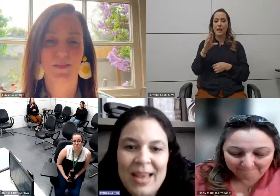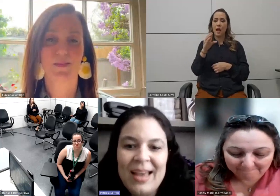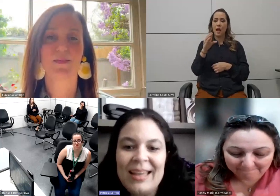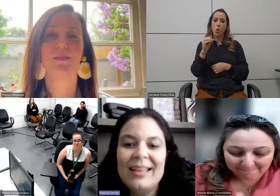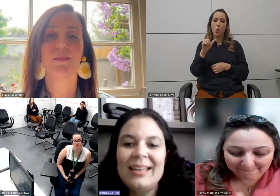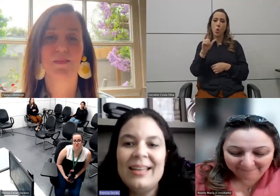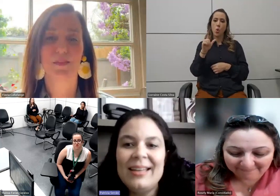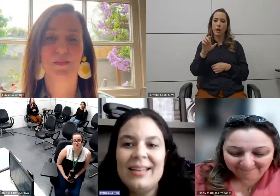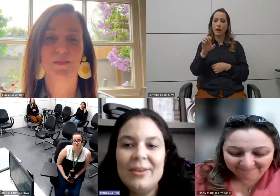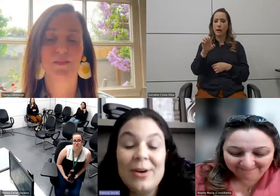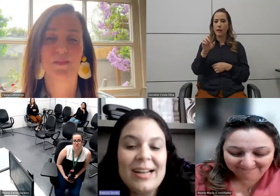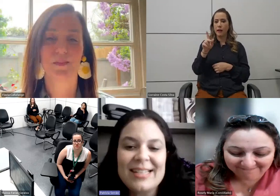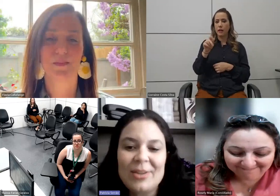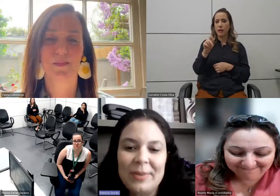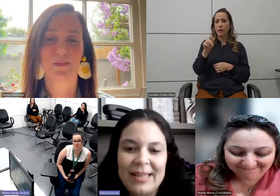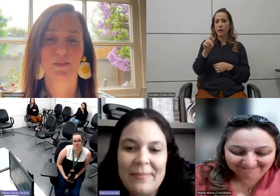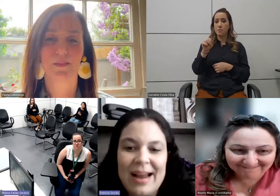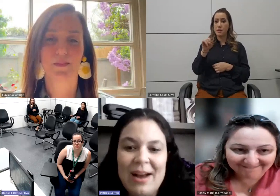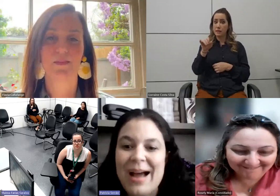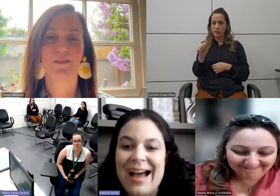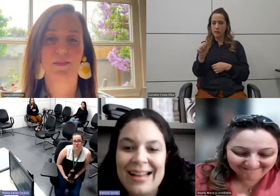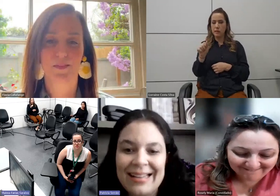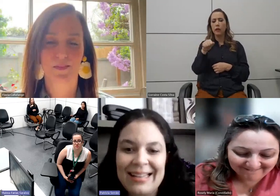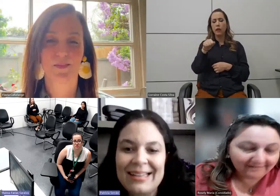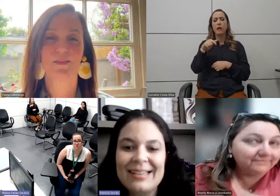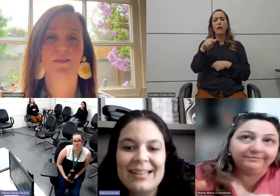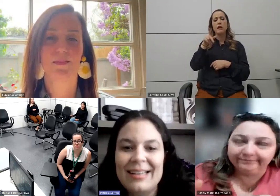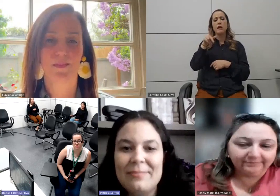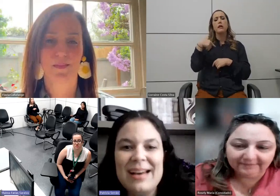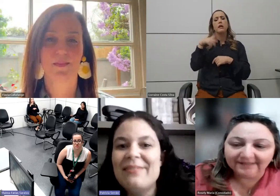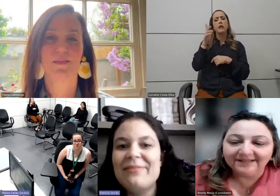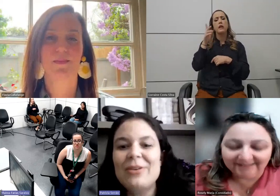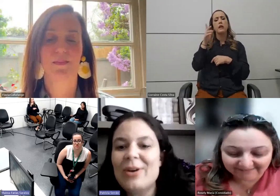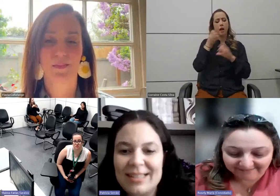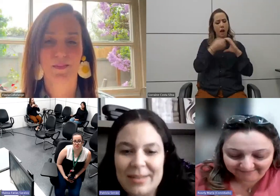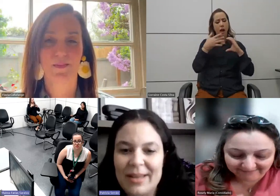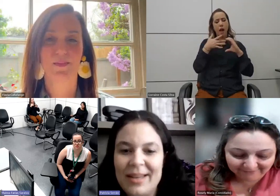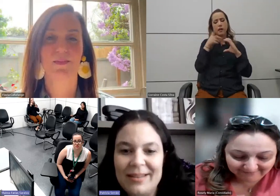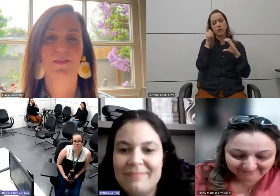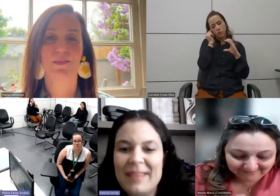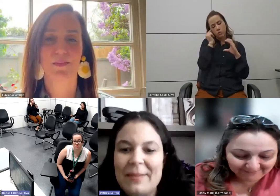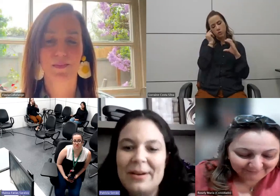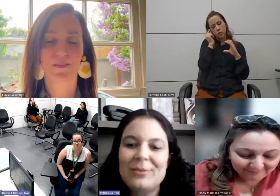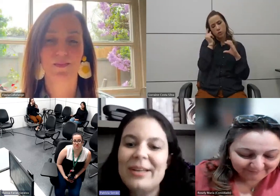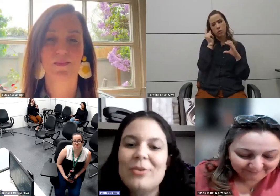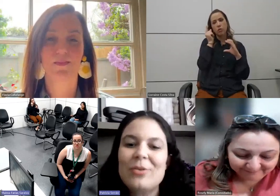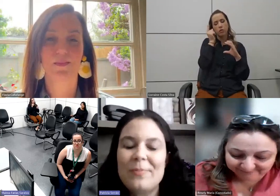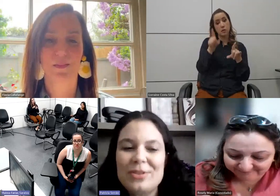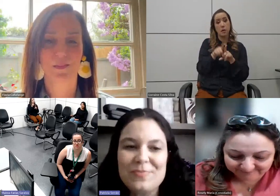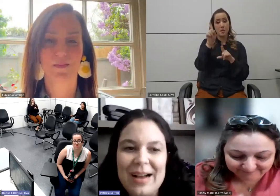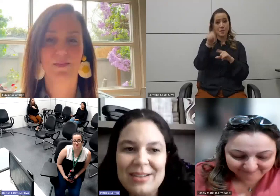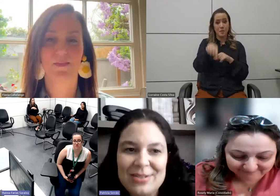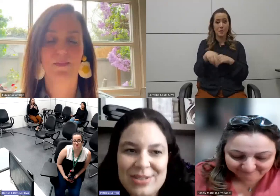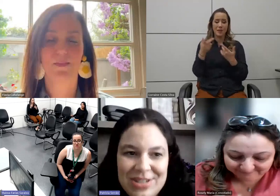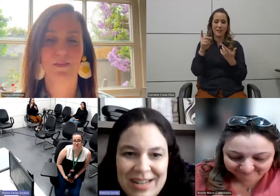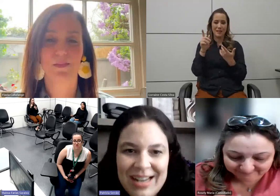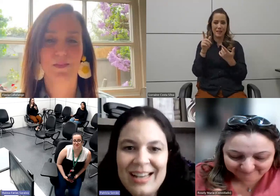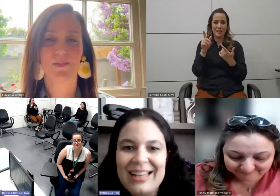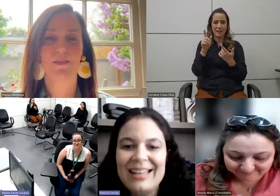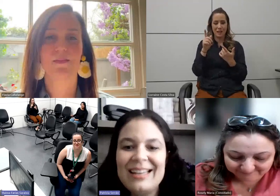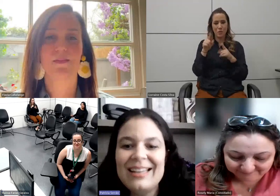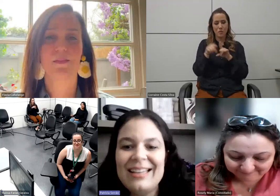Janeiro e organizado pela Ana Braga, uma rara negra que é maravilhosa também quebrando aí ocupando